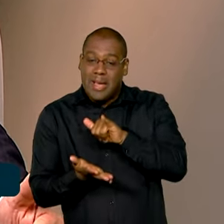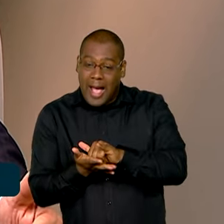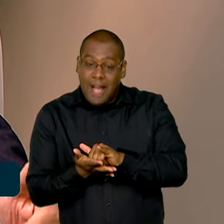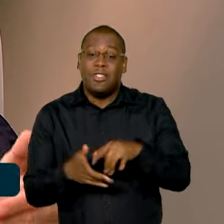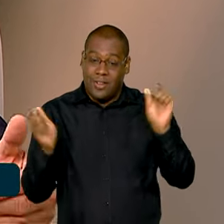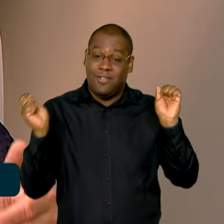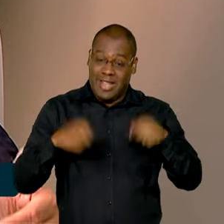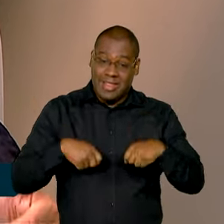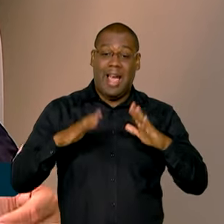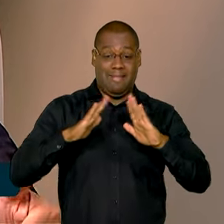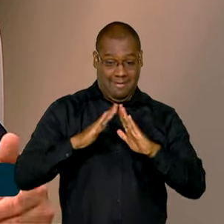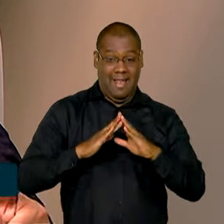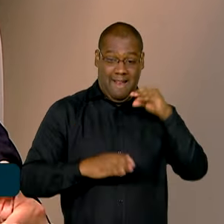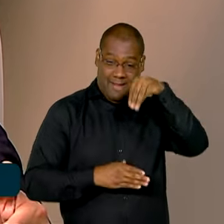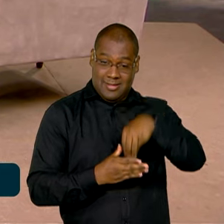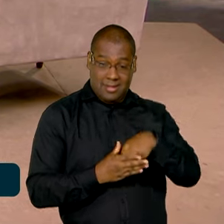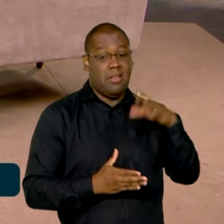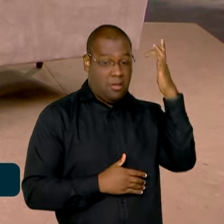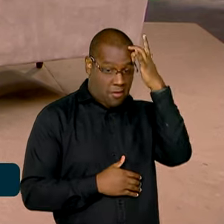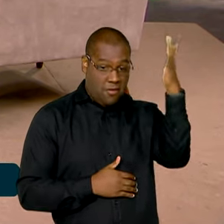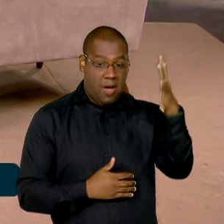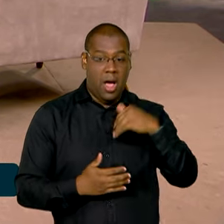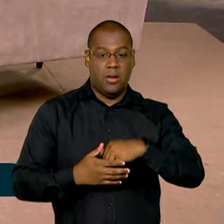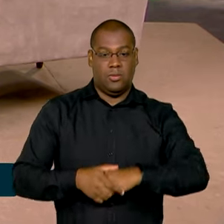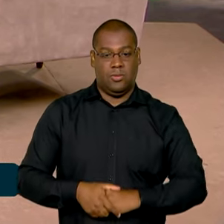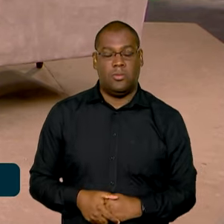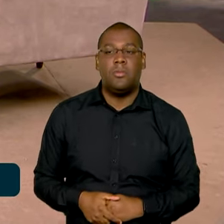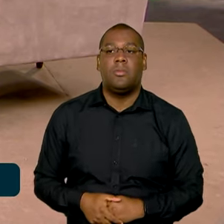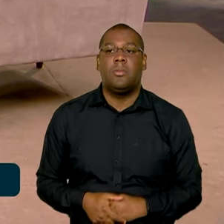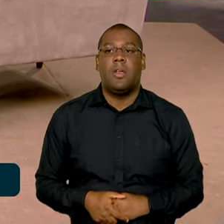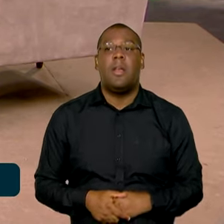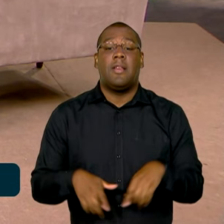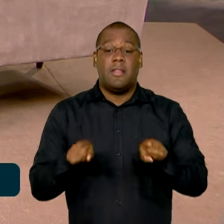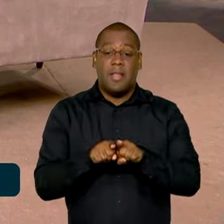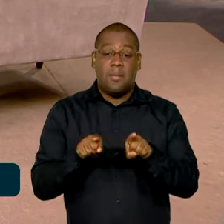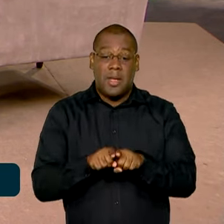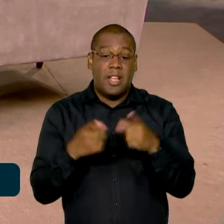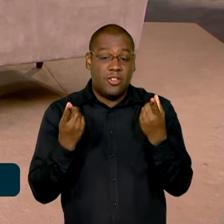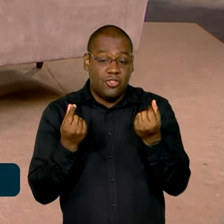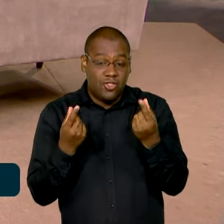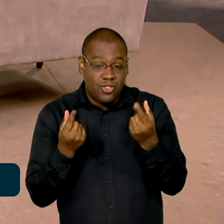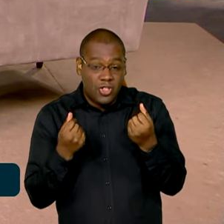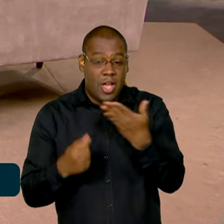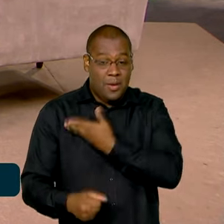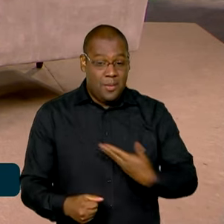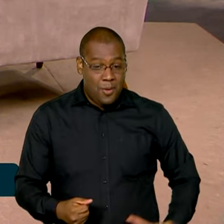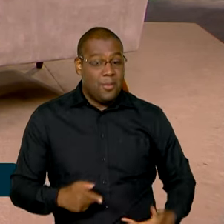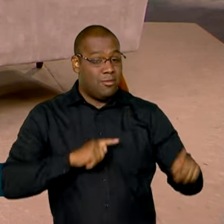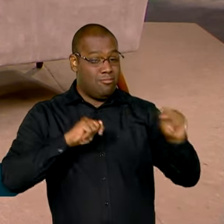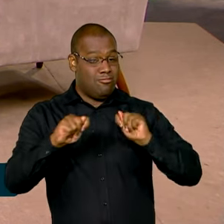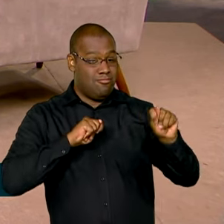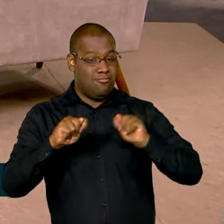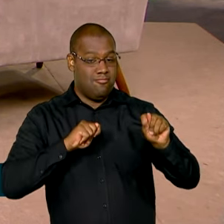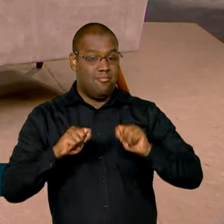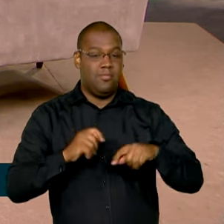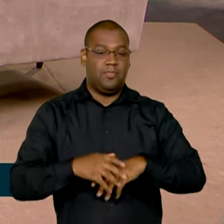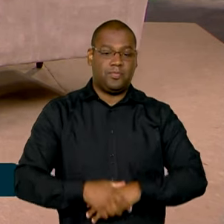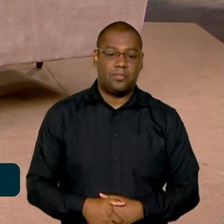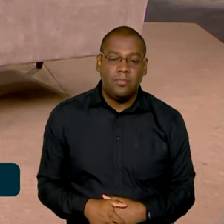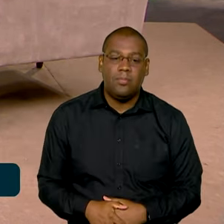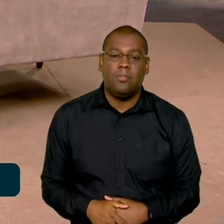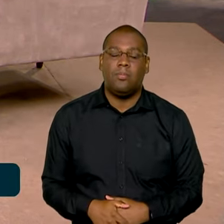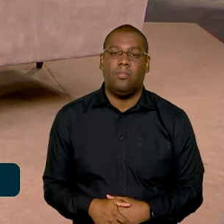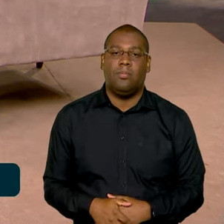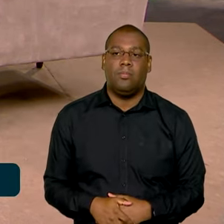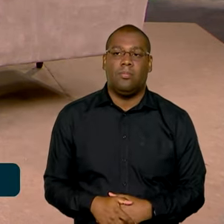rápido, mas também que o custo para o Estado seja melhor. Por quê? No atestado médio, pago só o prazo que ele